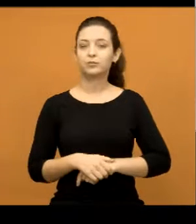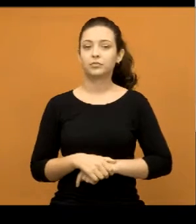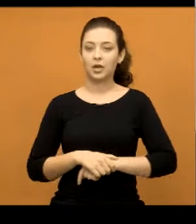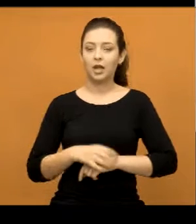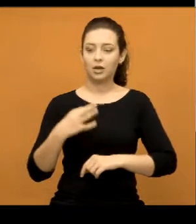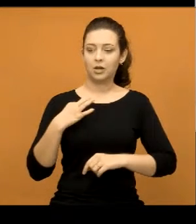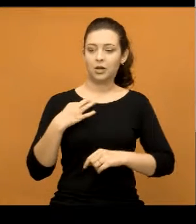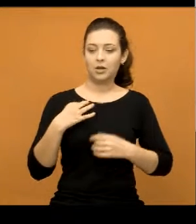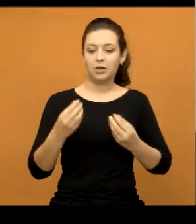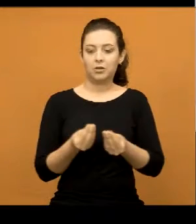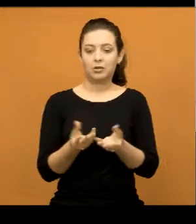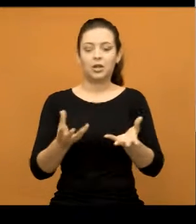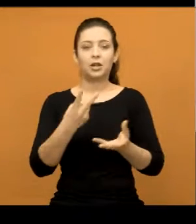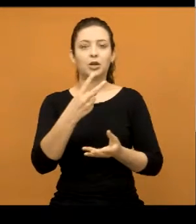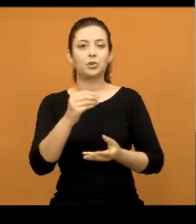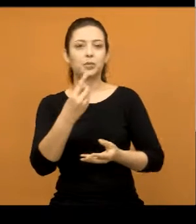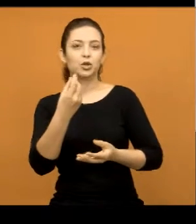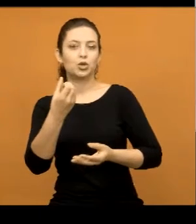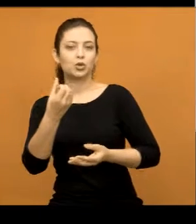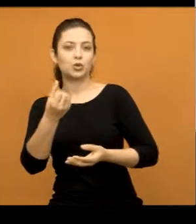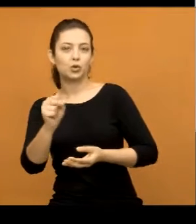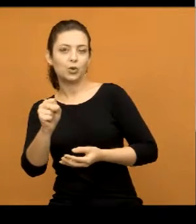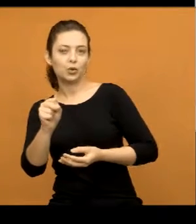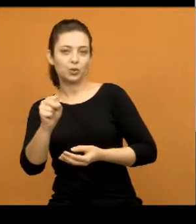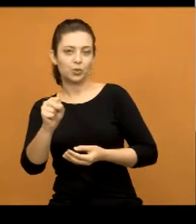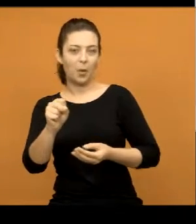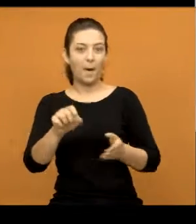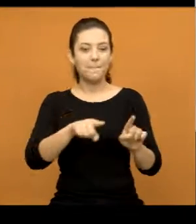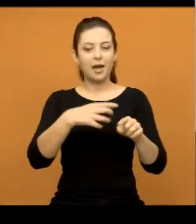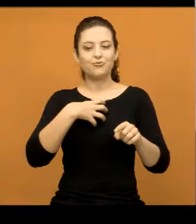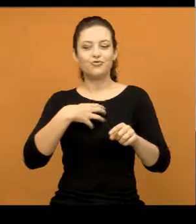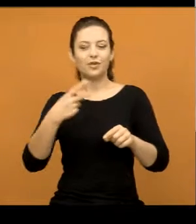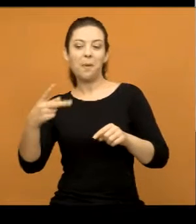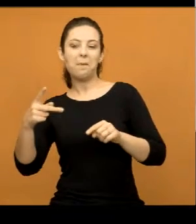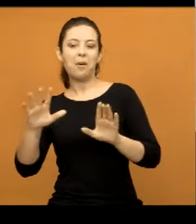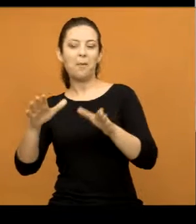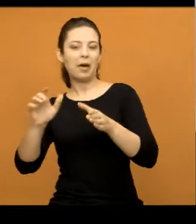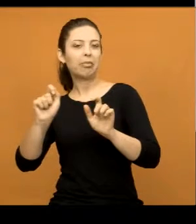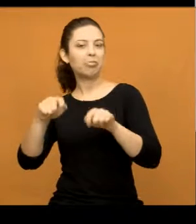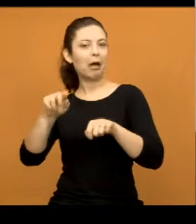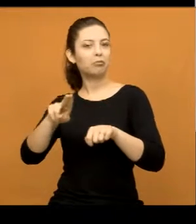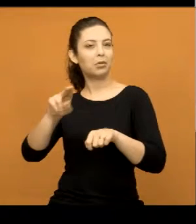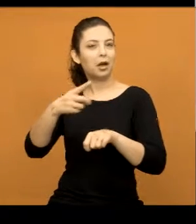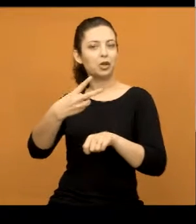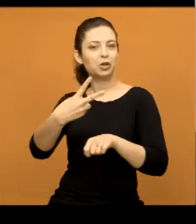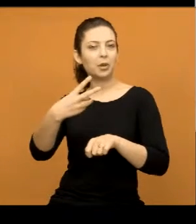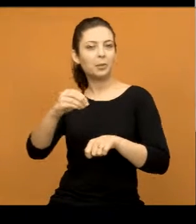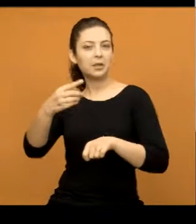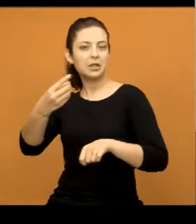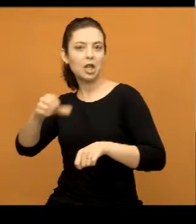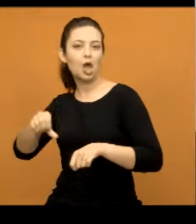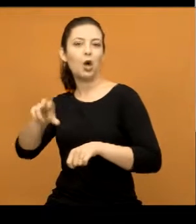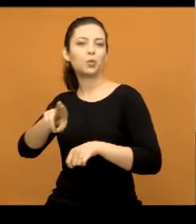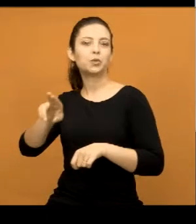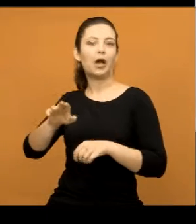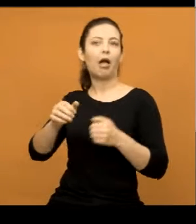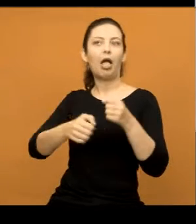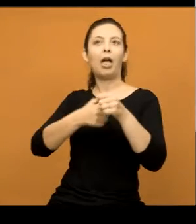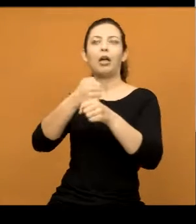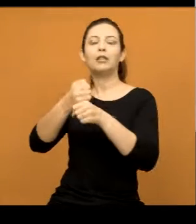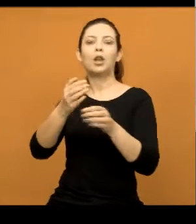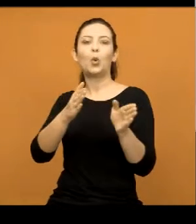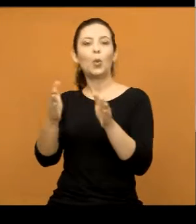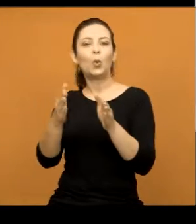uniforme 2018 modelo 2019, porque praticamente vão receber aí já para usar somente